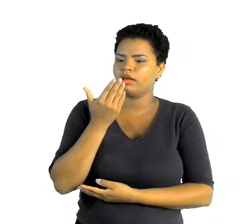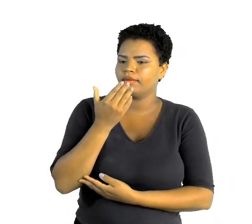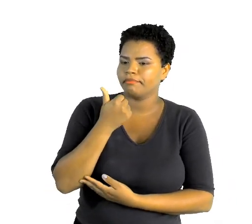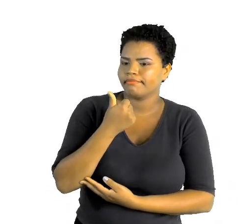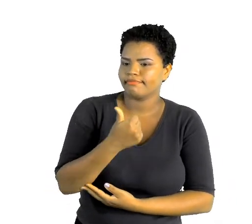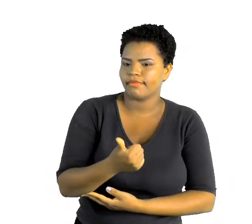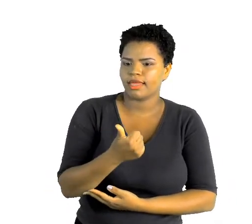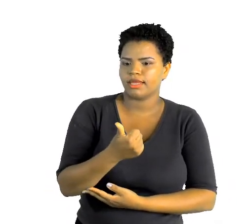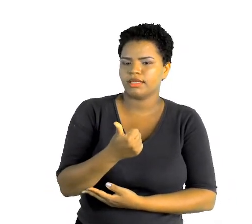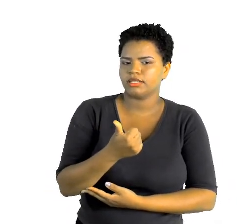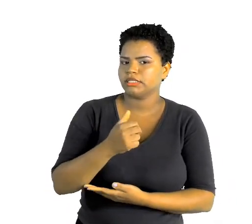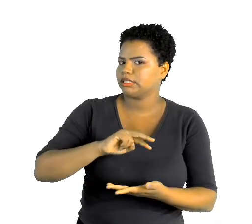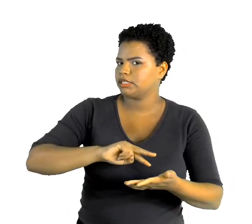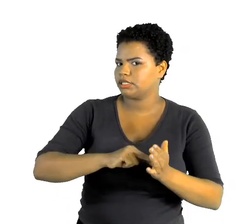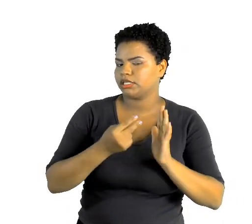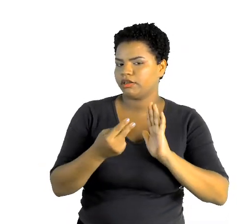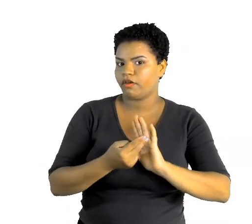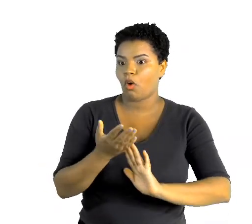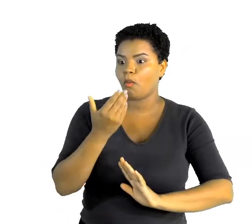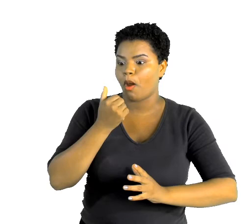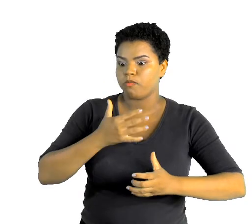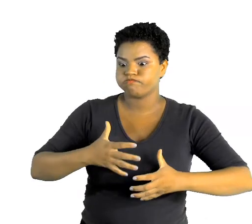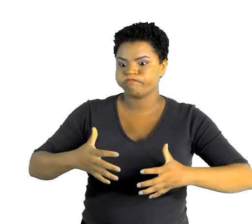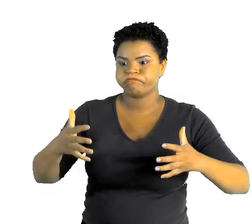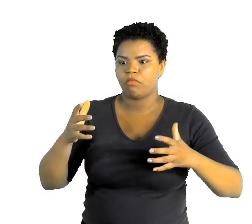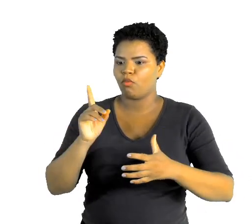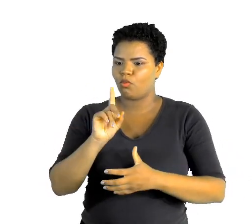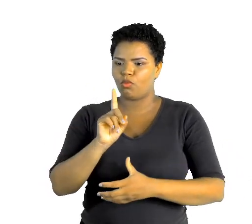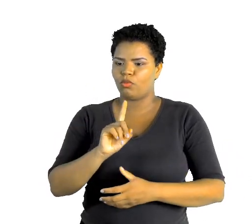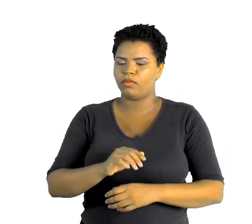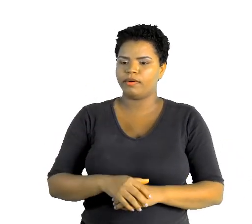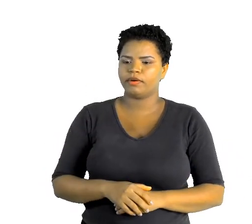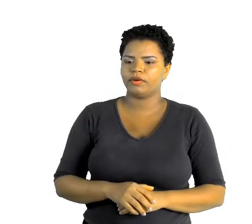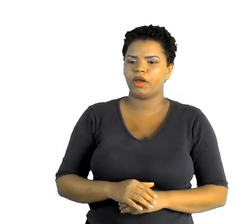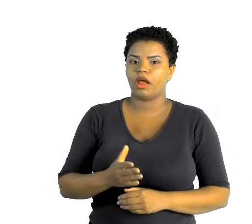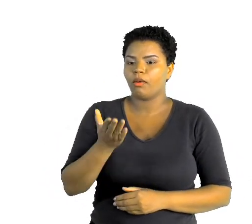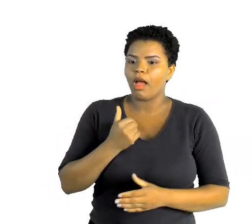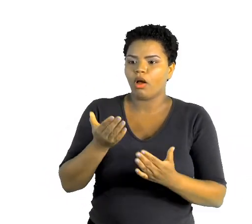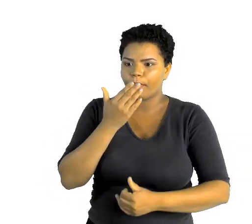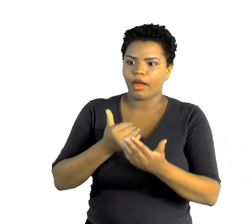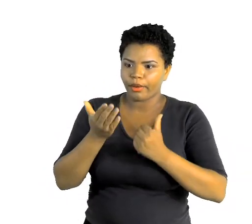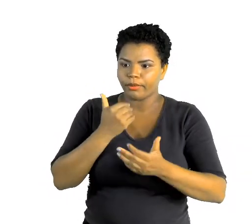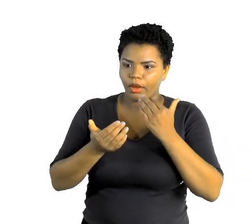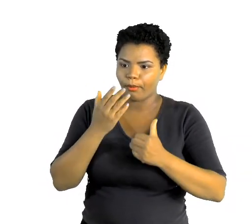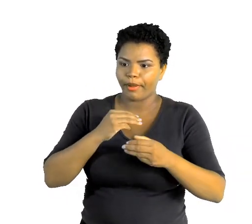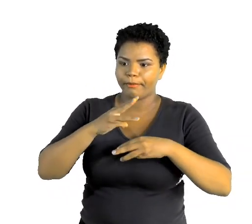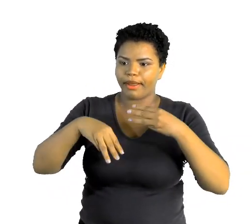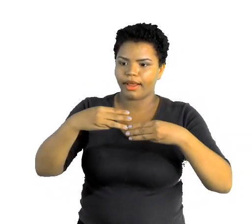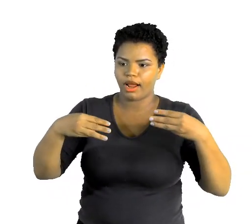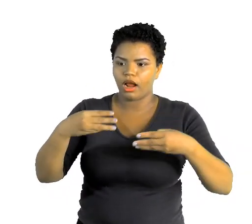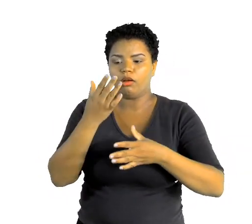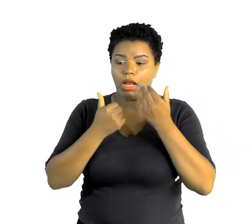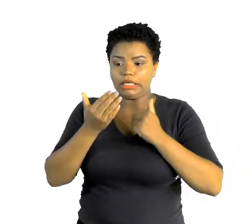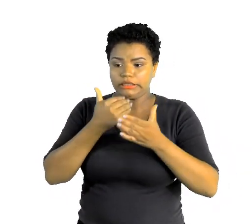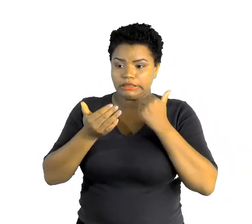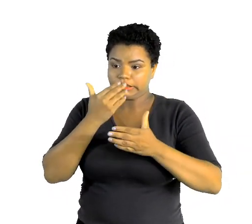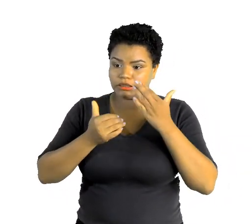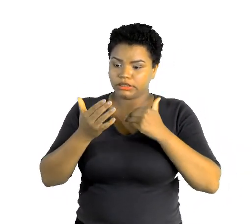significa comer muito. Não basta você comer, comer, comer, comer macarrão muito,